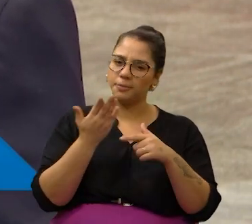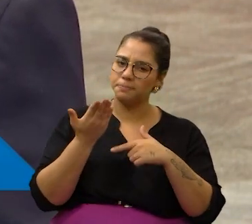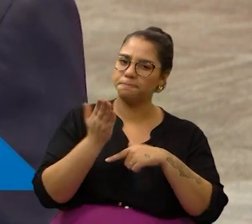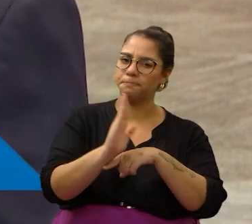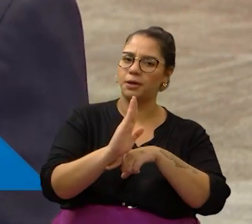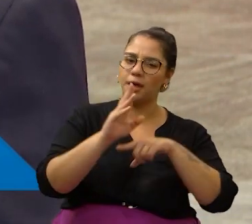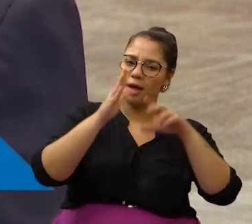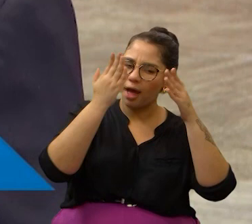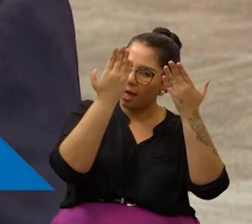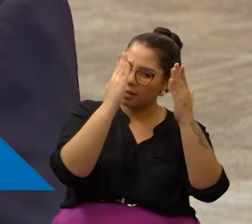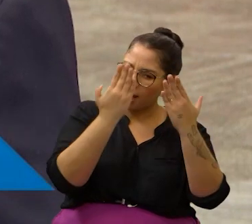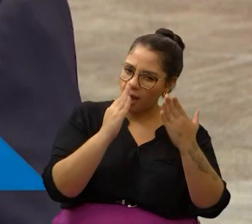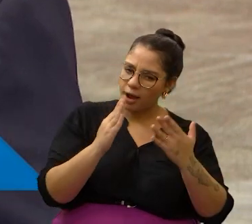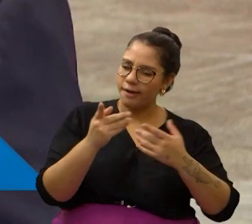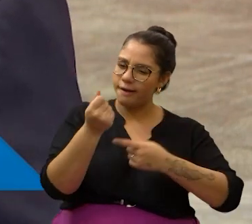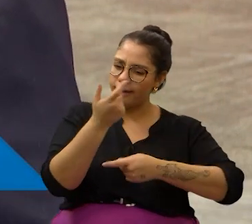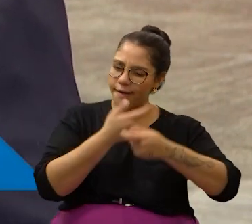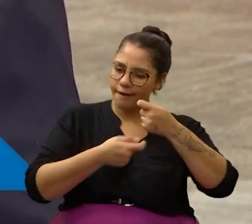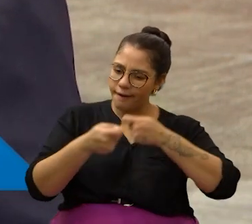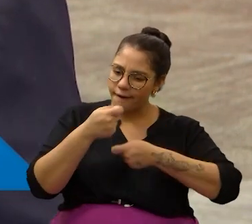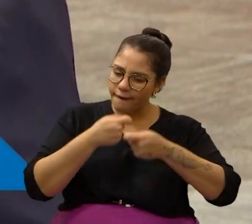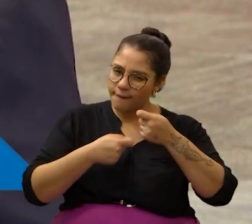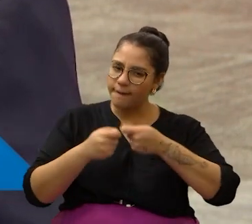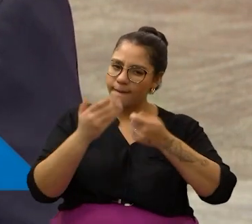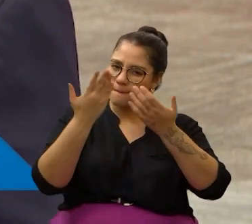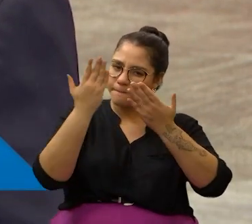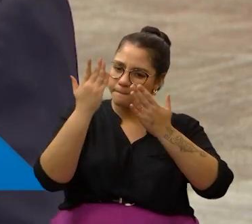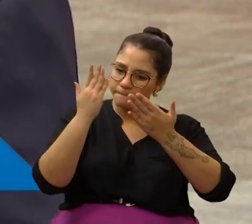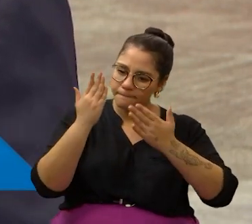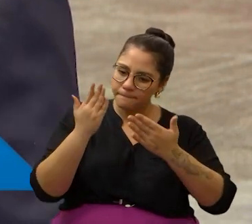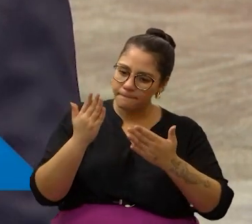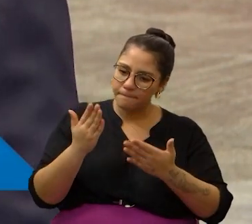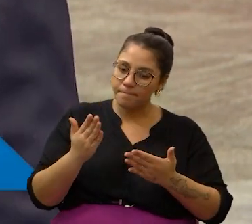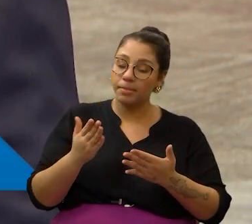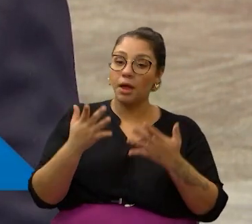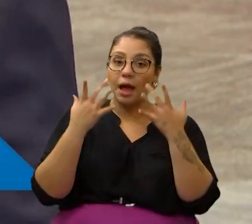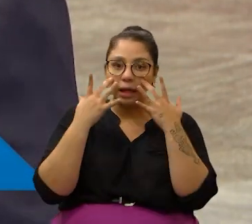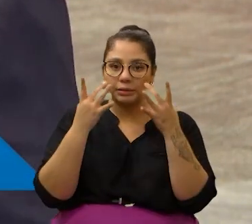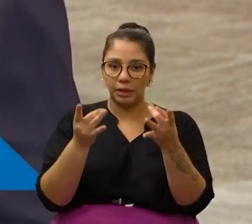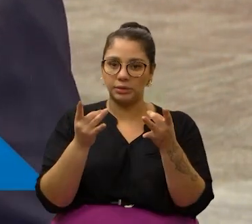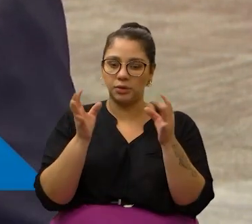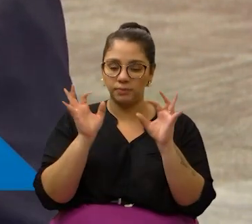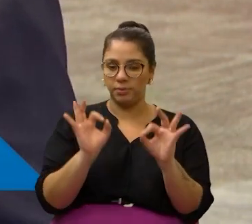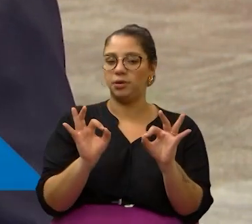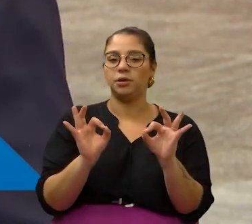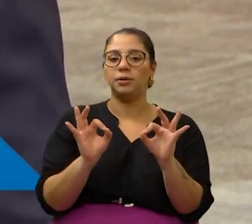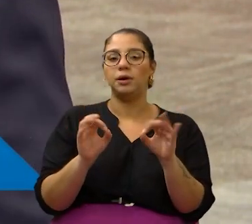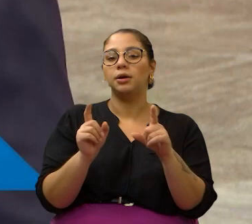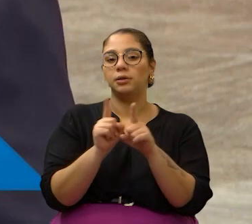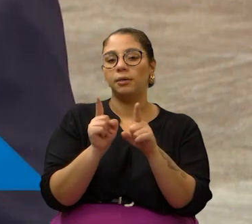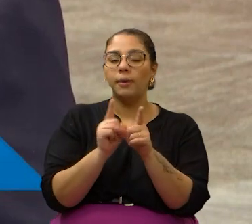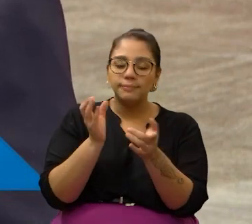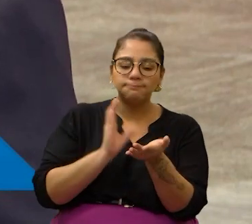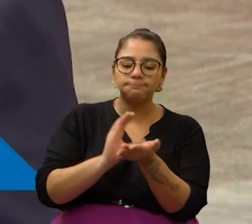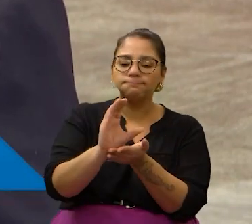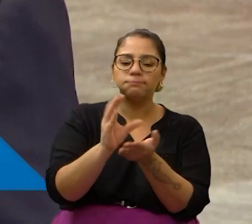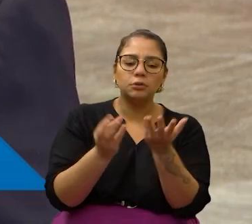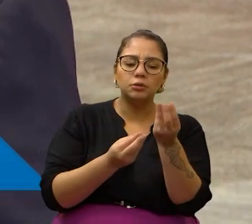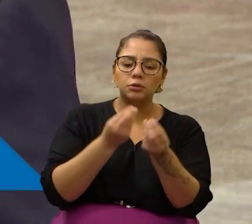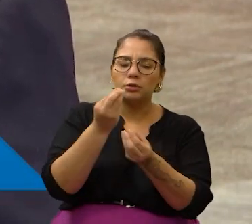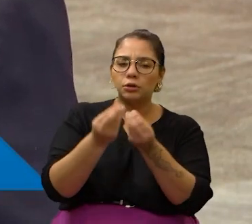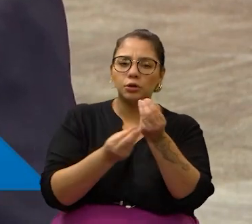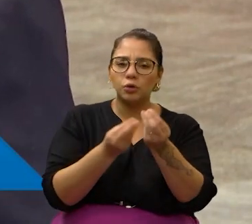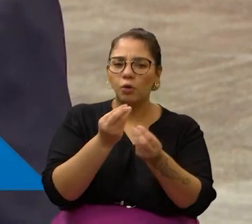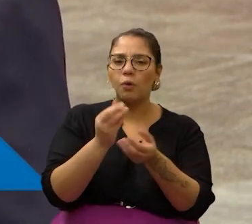dúvida, nessa questão da análise das contas, com critério, com muita atenção à aplicação dos